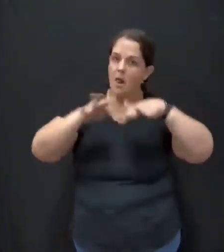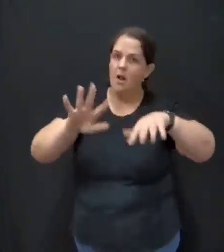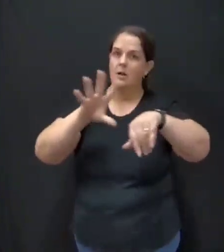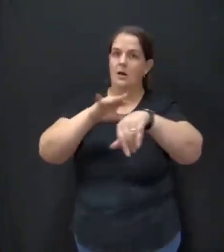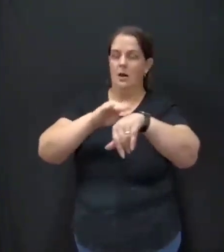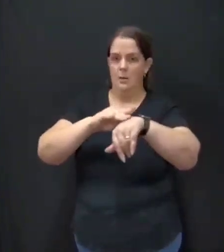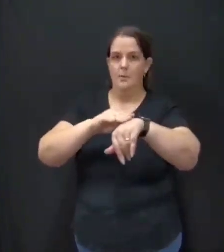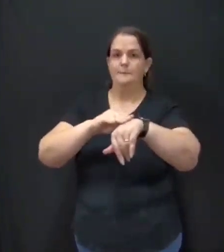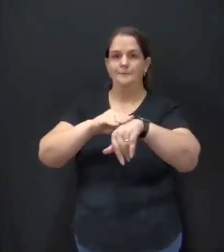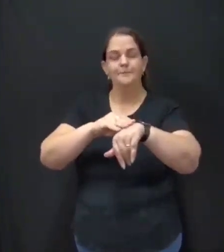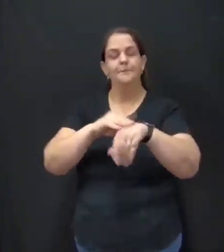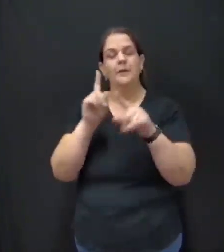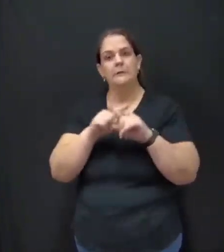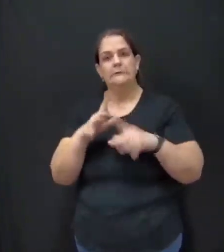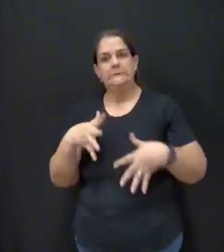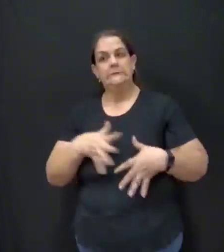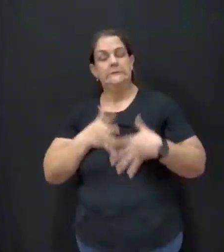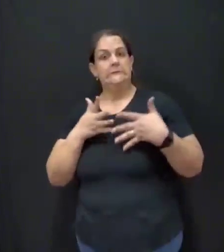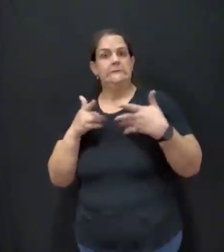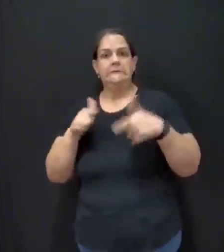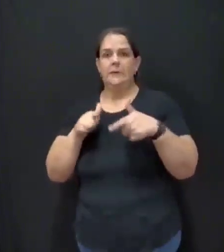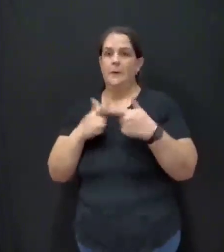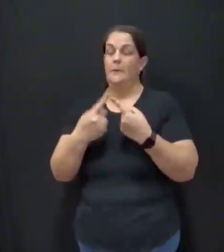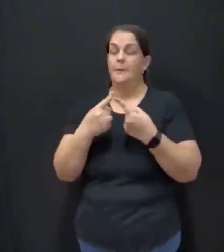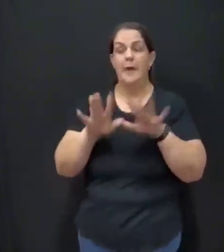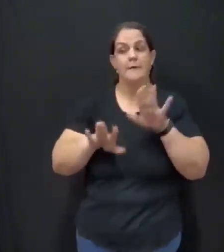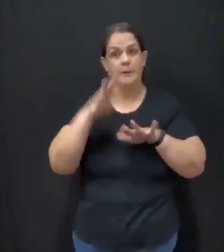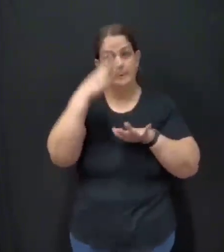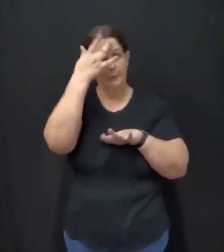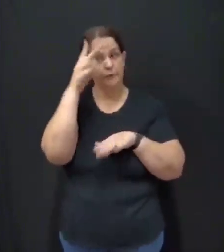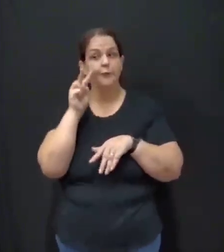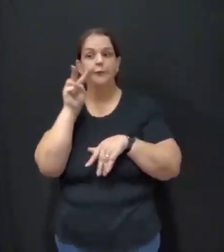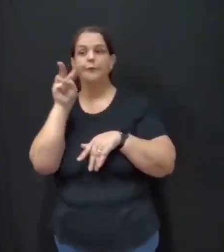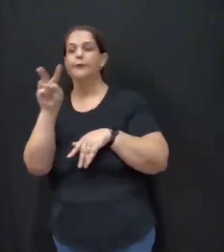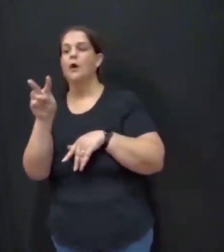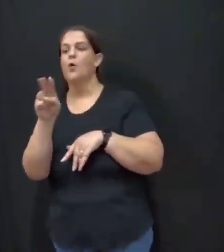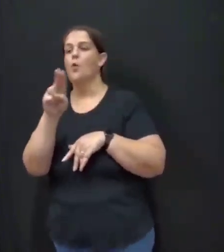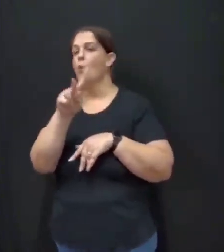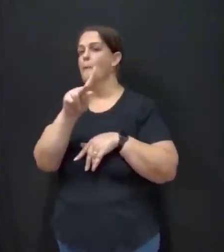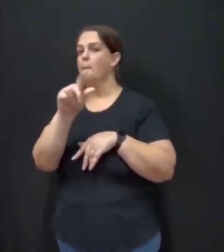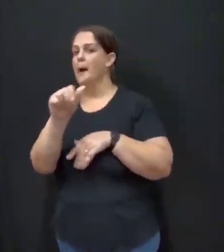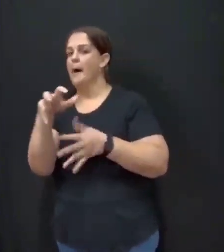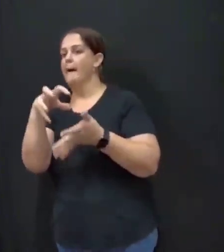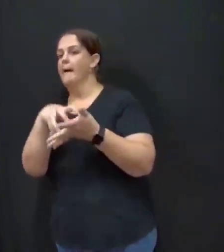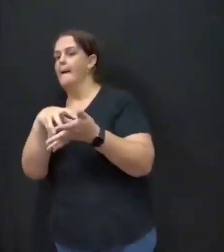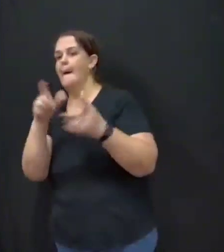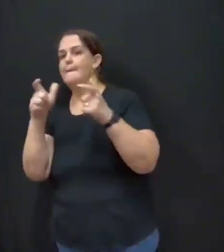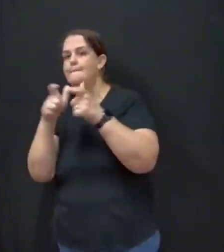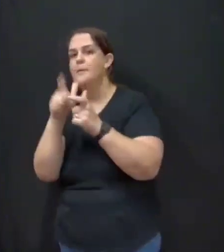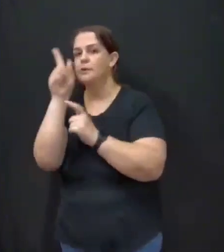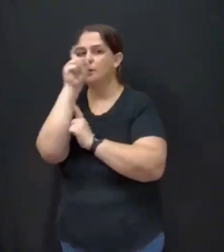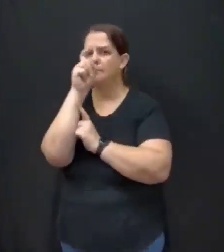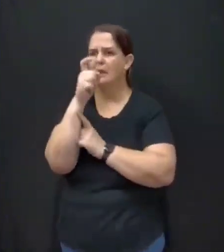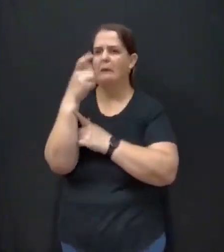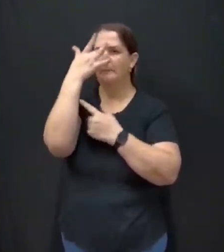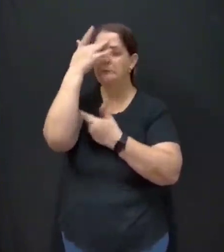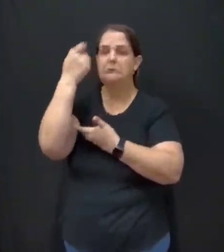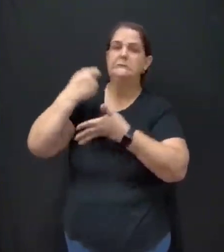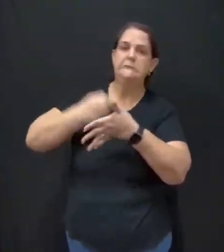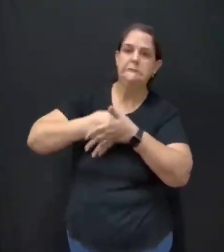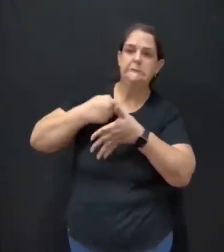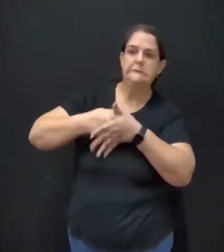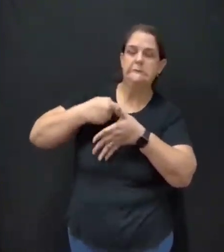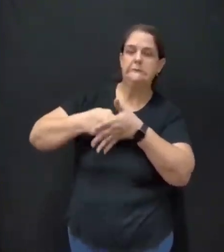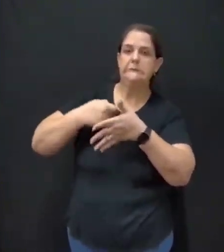trabalho. Às vezes, pessoal que está na ponta, está vendo lá a UPA, a mini hospital, o pessoal nos cobrando o porquê, está aquele inchaço.